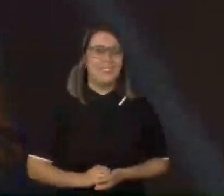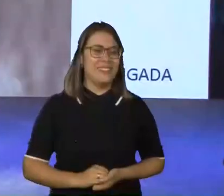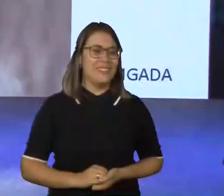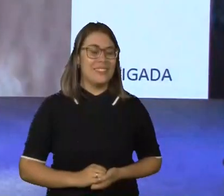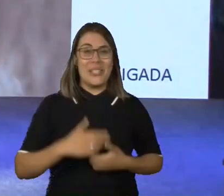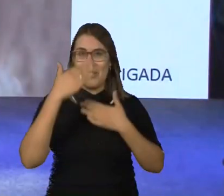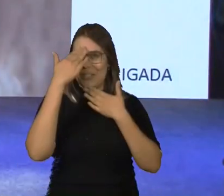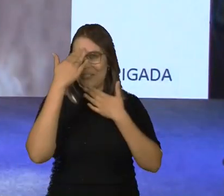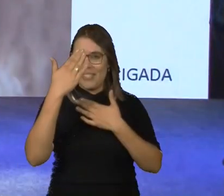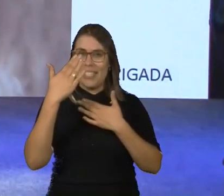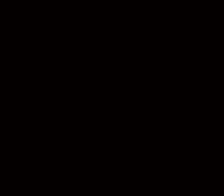Obrigada, gente, pela atenção de vocês.